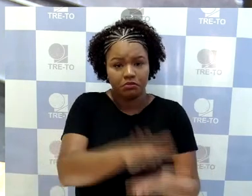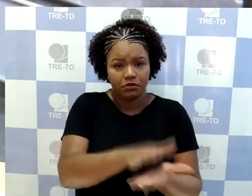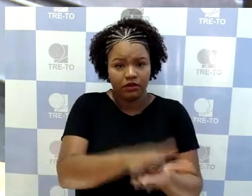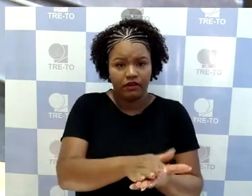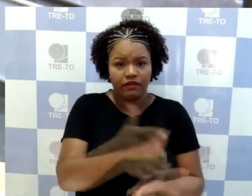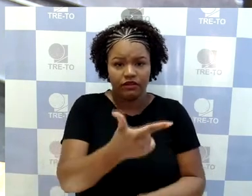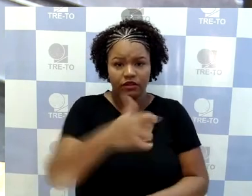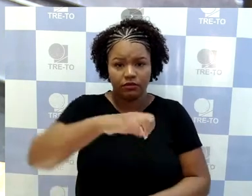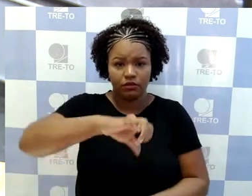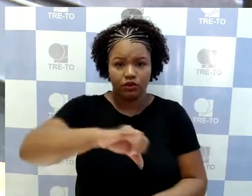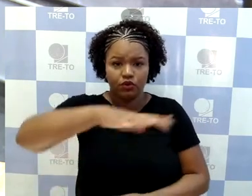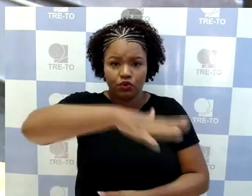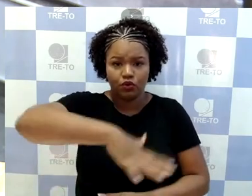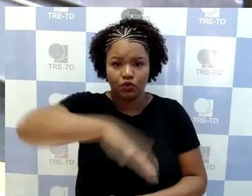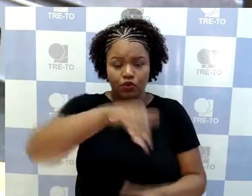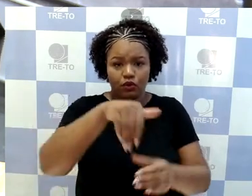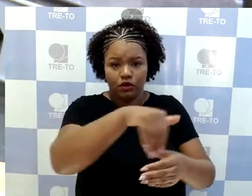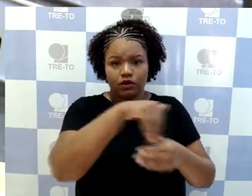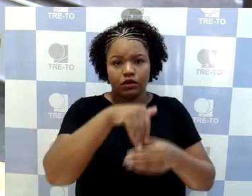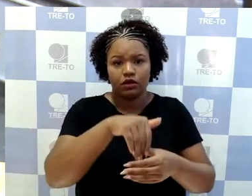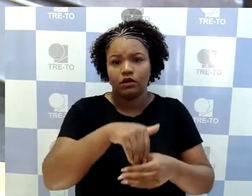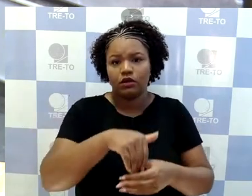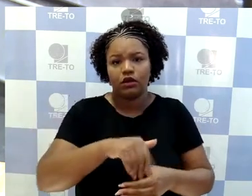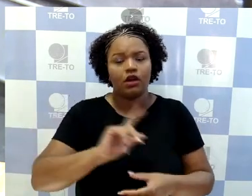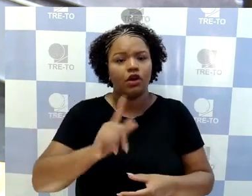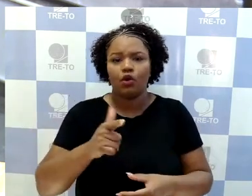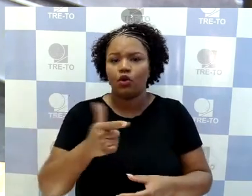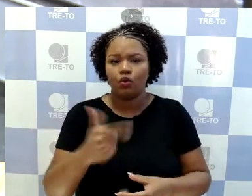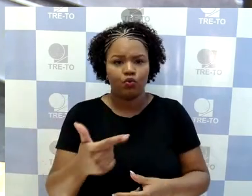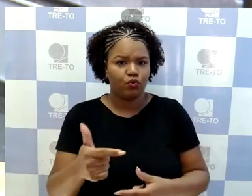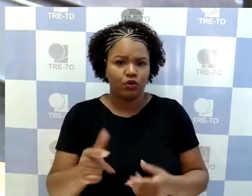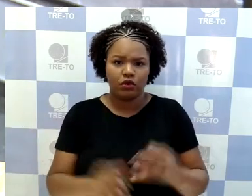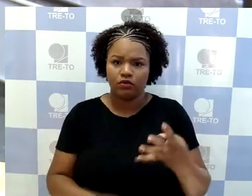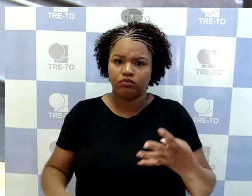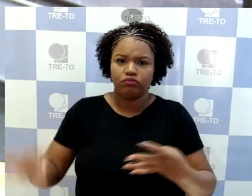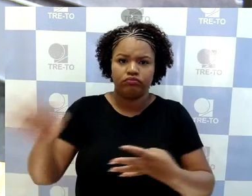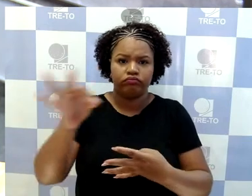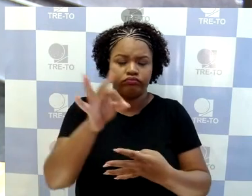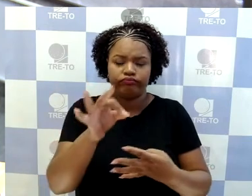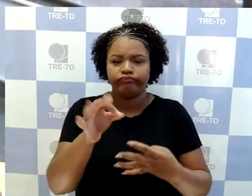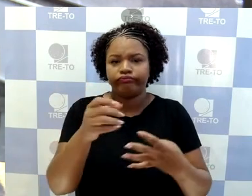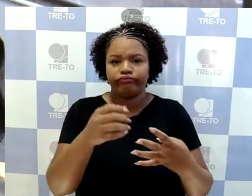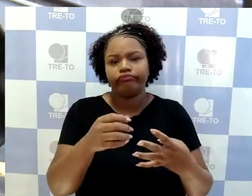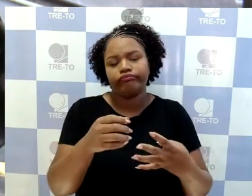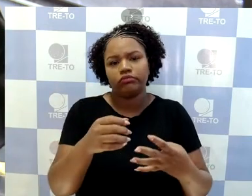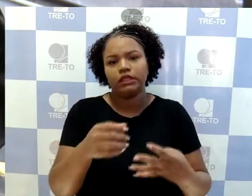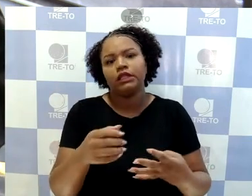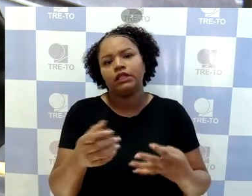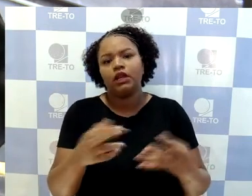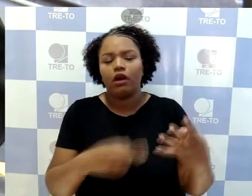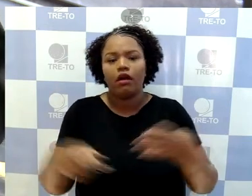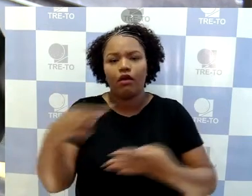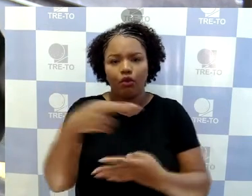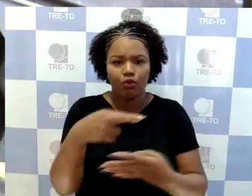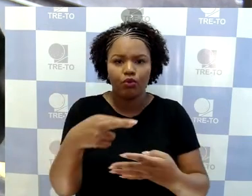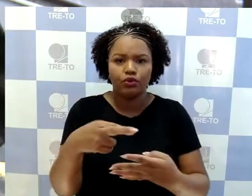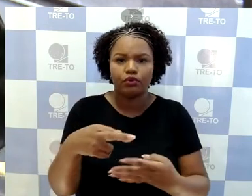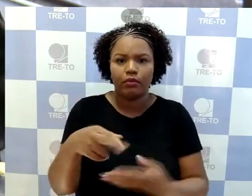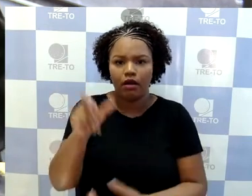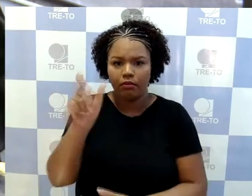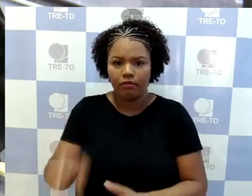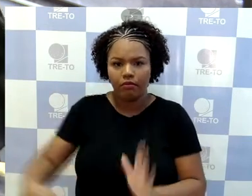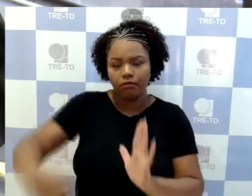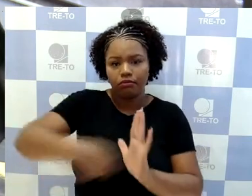foram sequer impugnadas via recurso pela Hora Recorrida. O próprio autor da